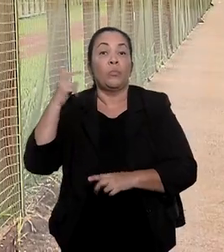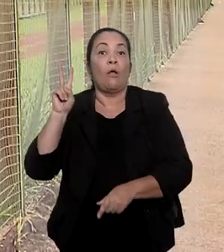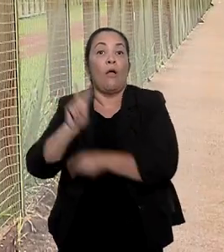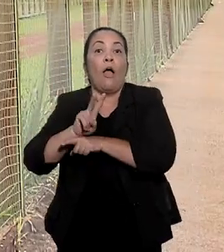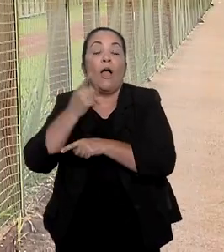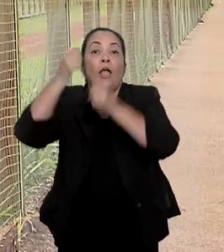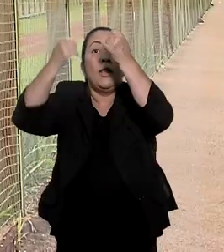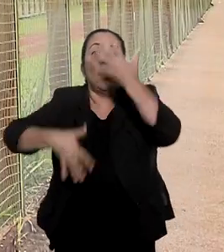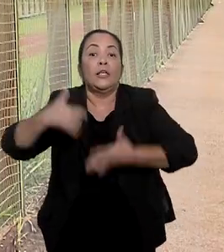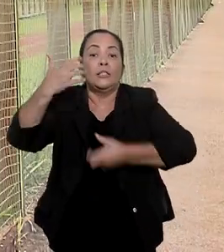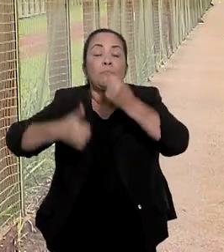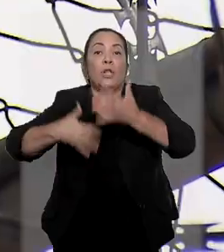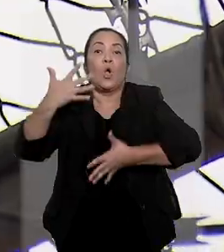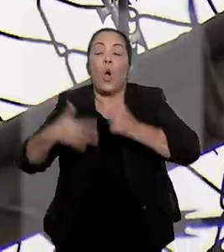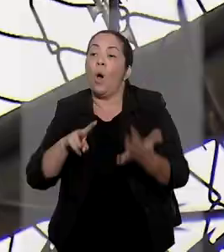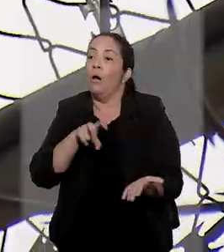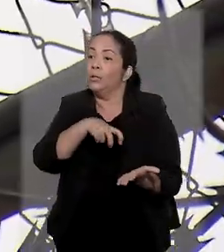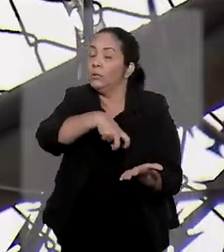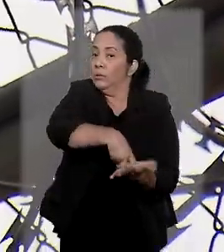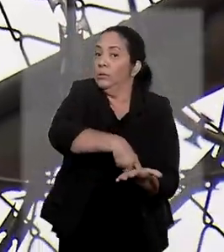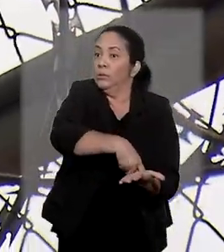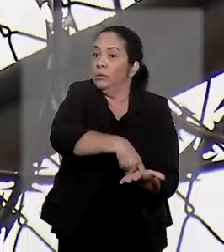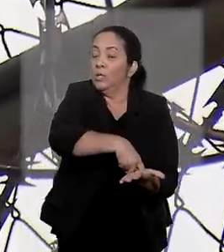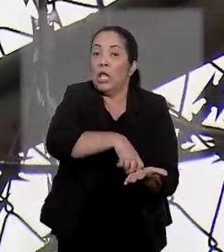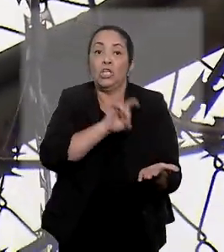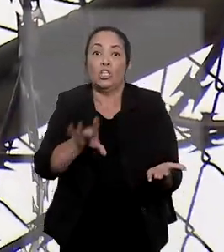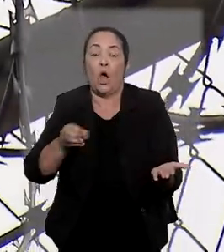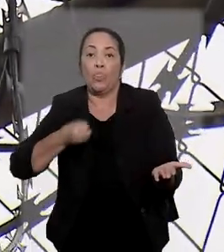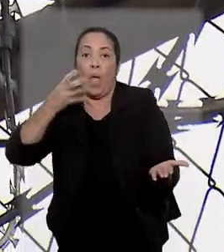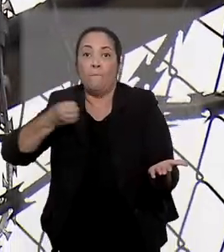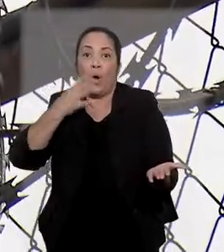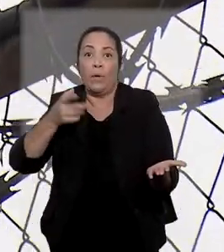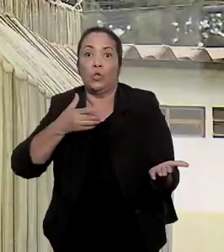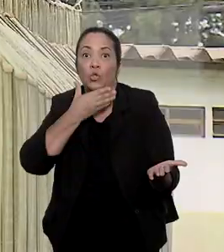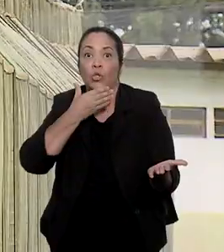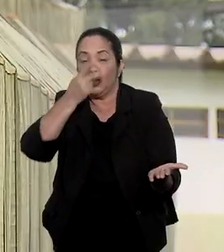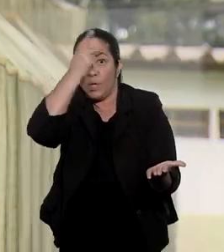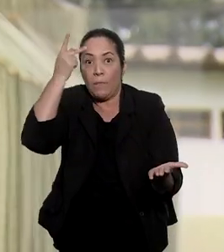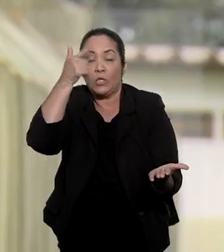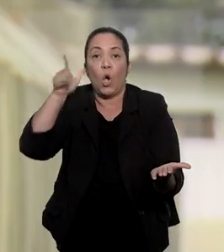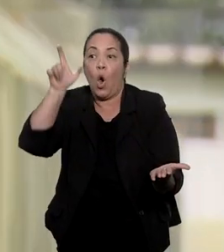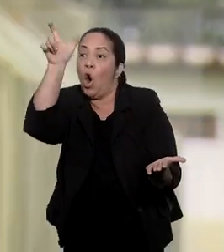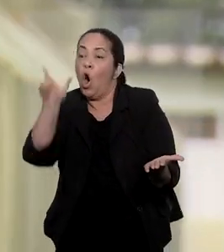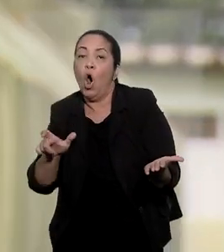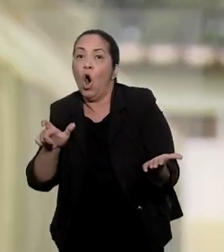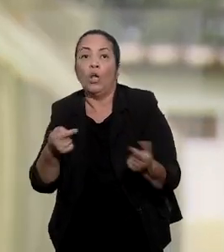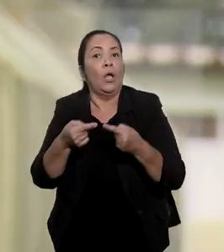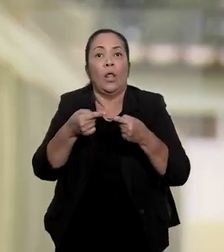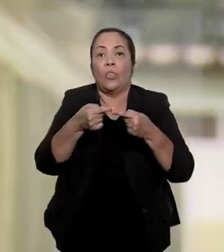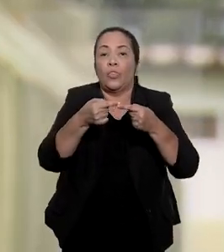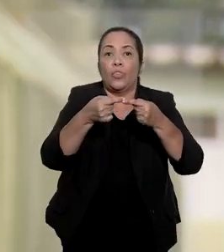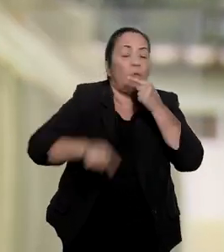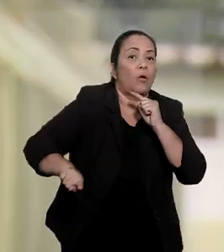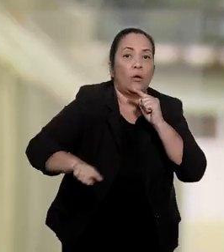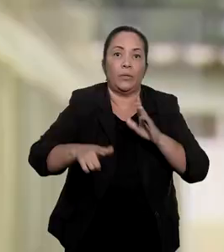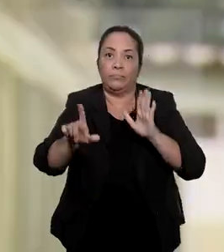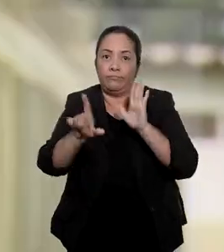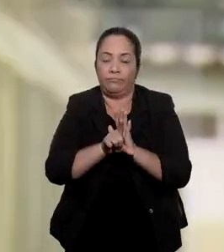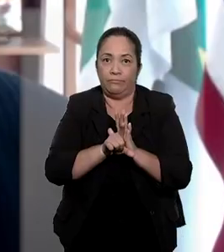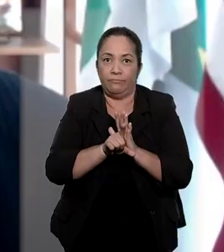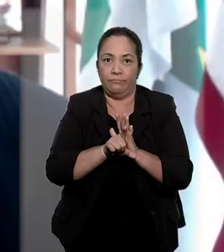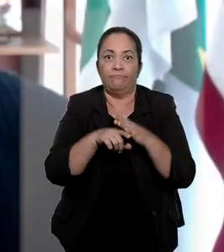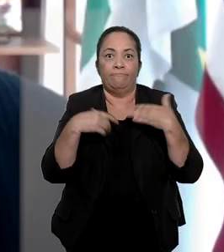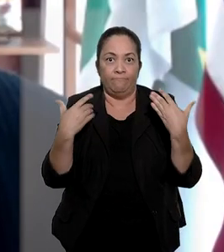argumentou que a condenação, fundamentada exclusivamente em depoimento tomado no inquérito, contraria o devido processo